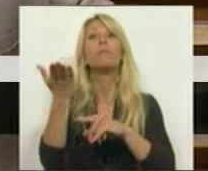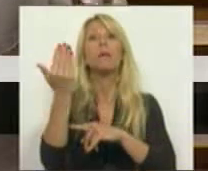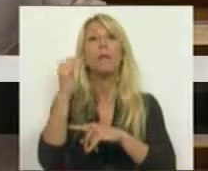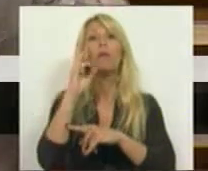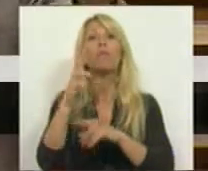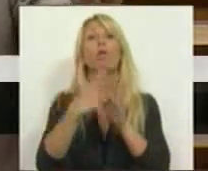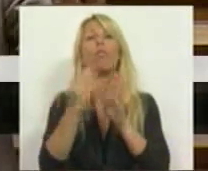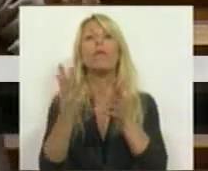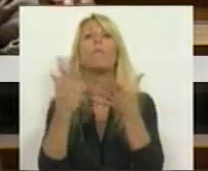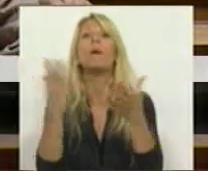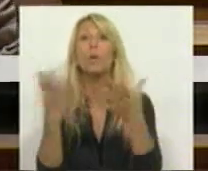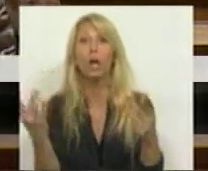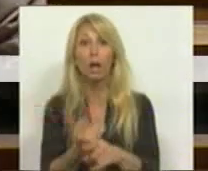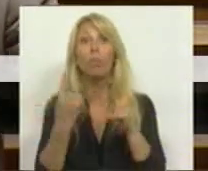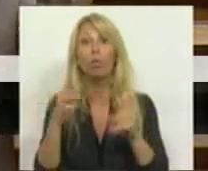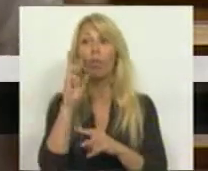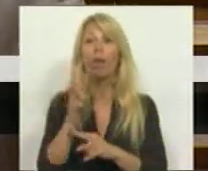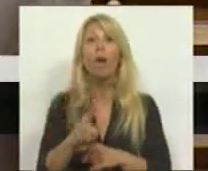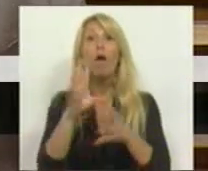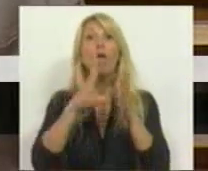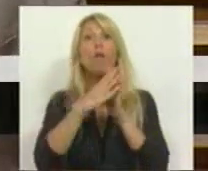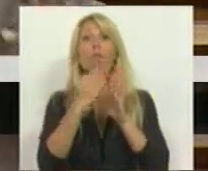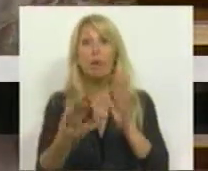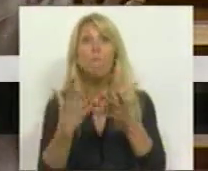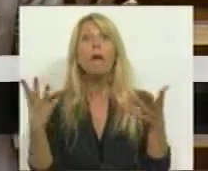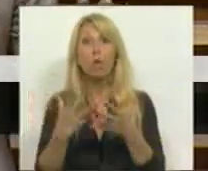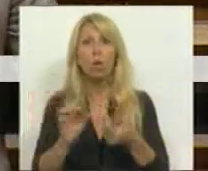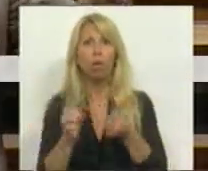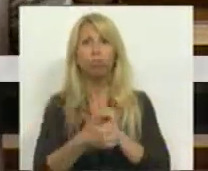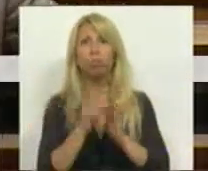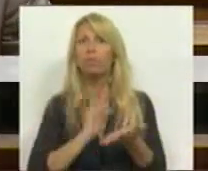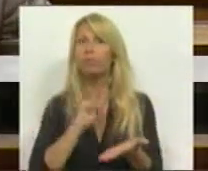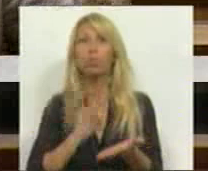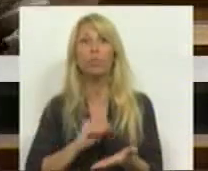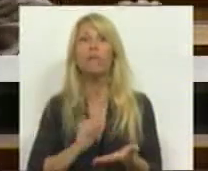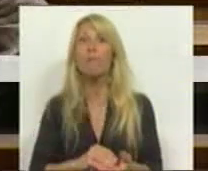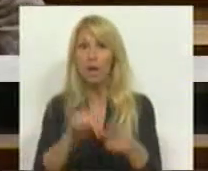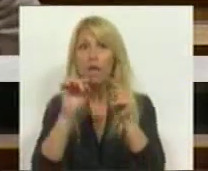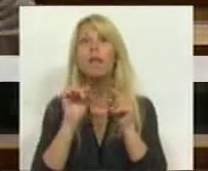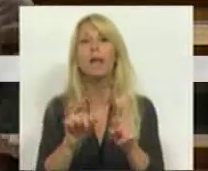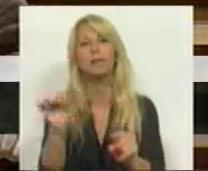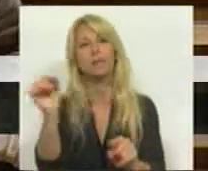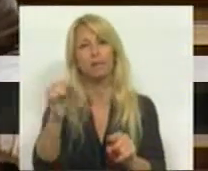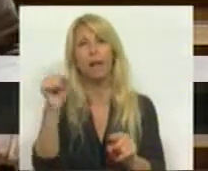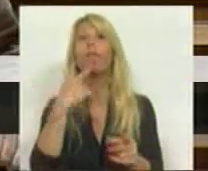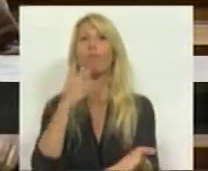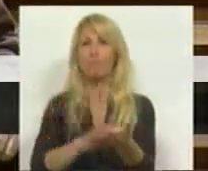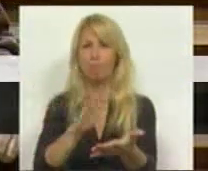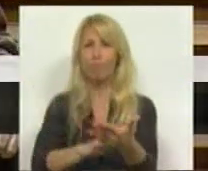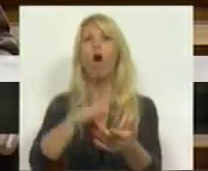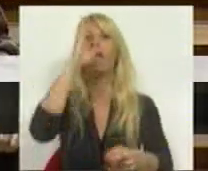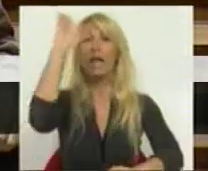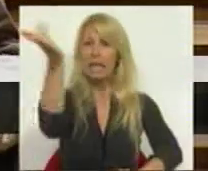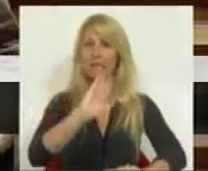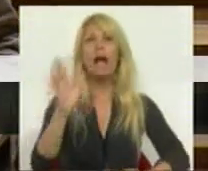porque nós o que vemos na maioria é o modelo de empobrecimento. Esse sim, vocês provaram, sabem fazer, agora de crescimento